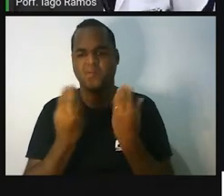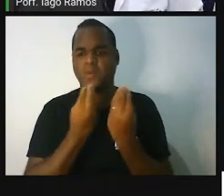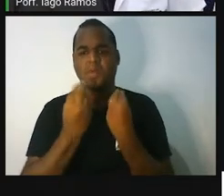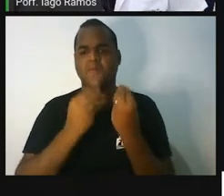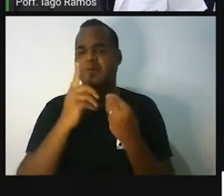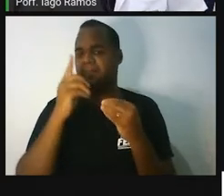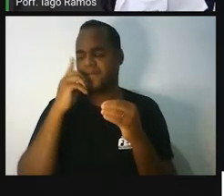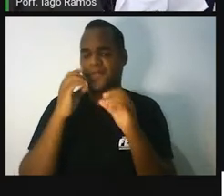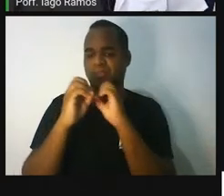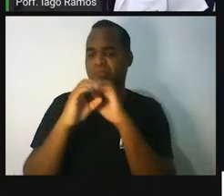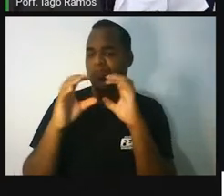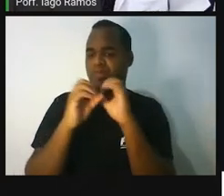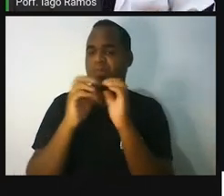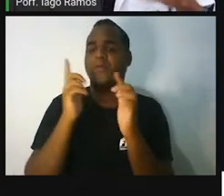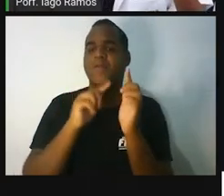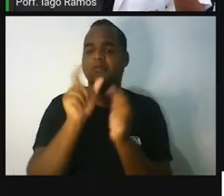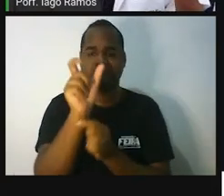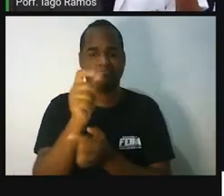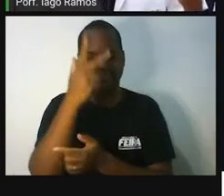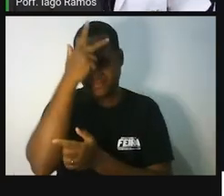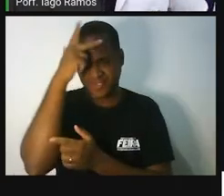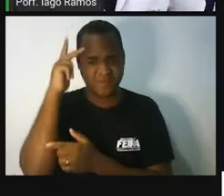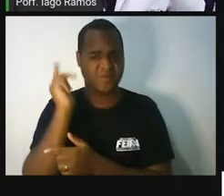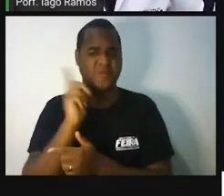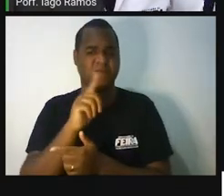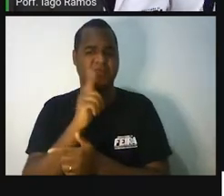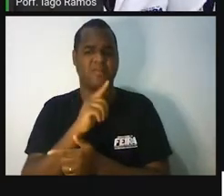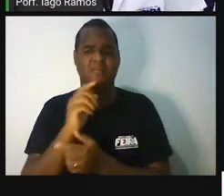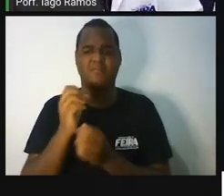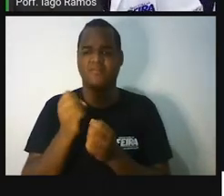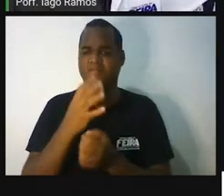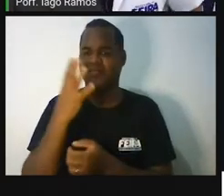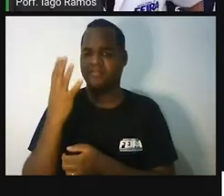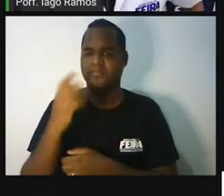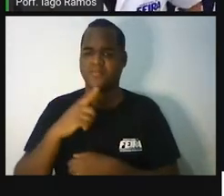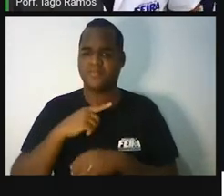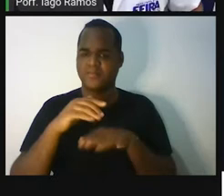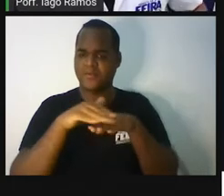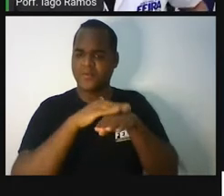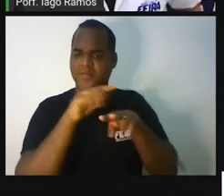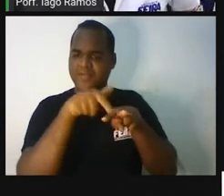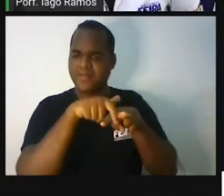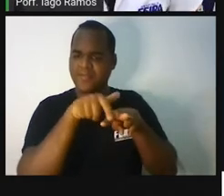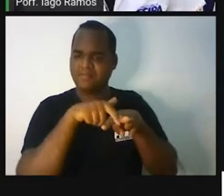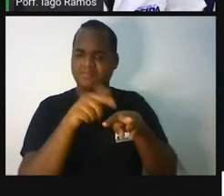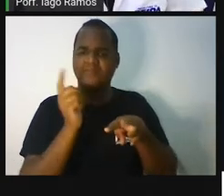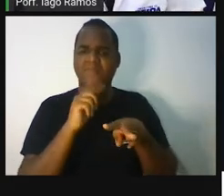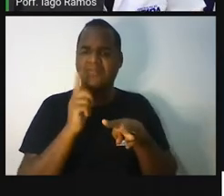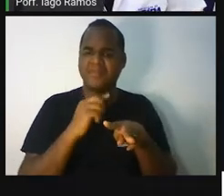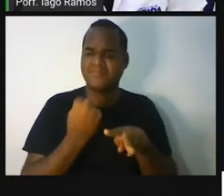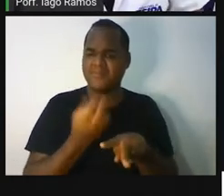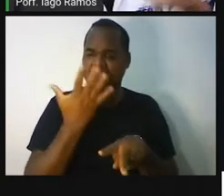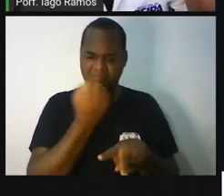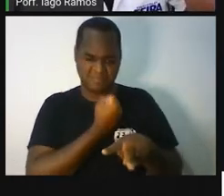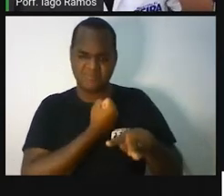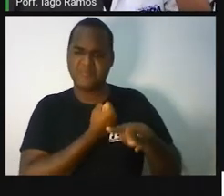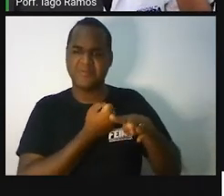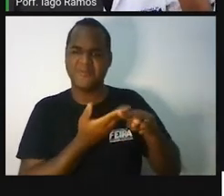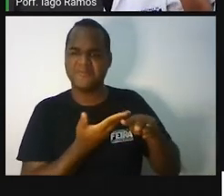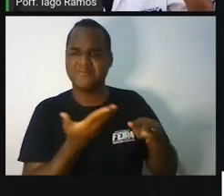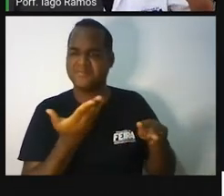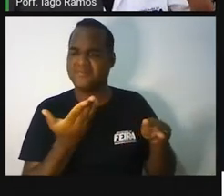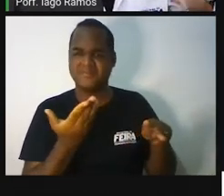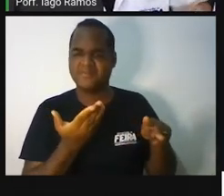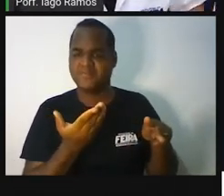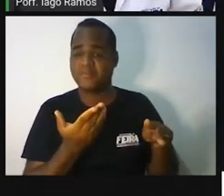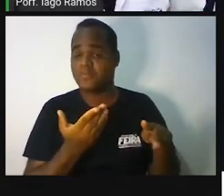descobrir a idade de uma pessoa com o número do chinelo dela, o número do sapato dela? Bom, eu sei